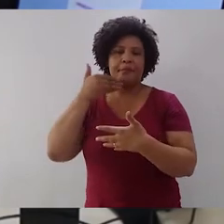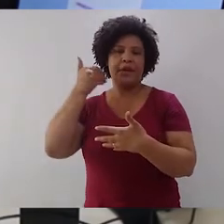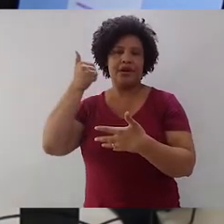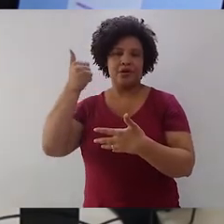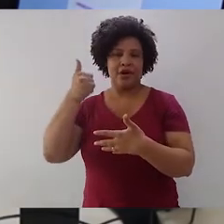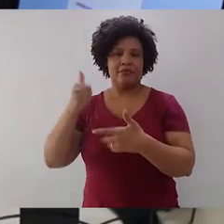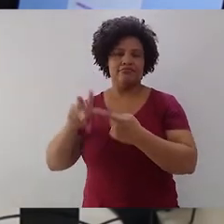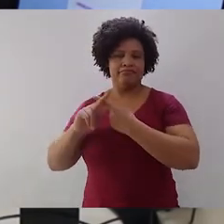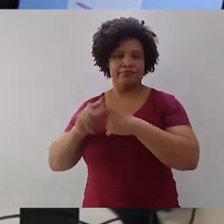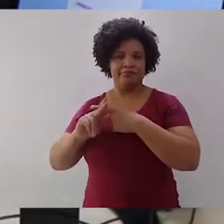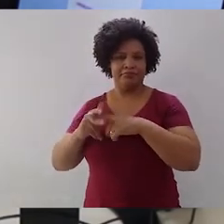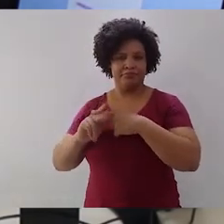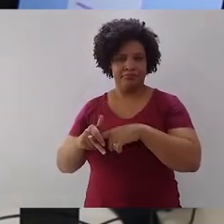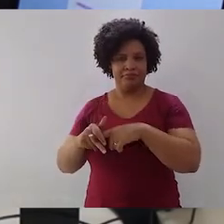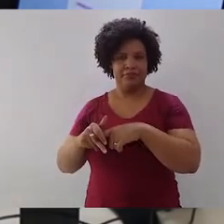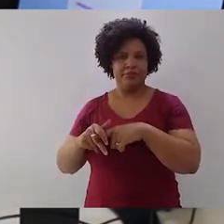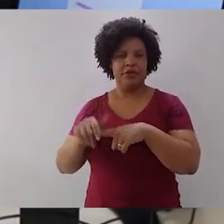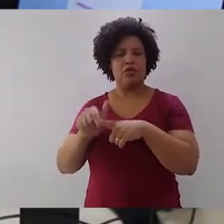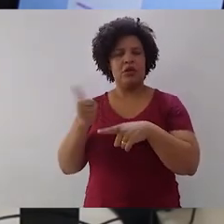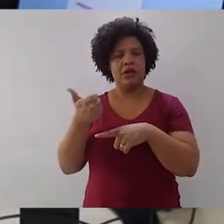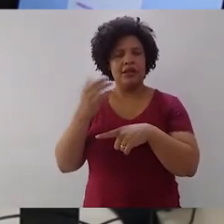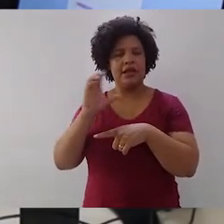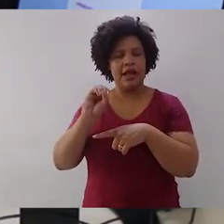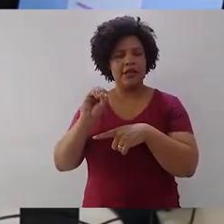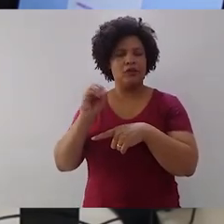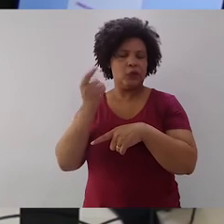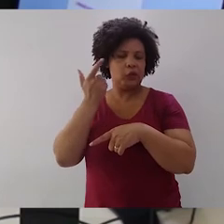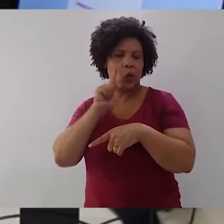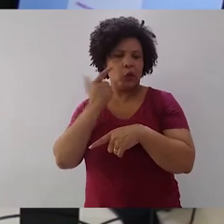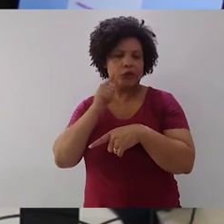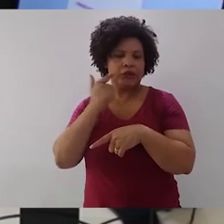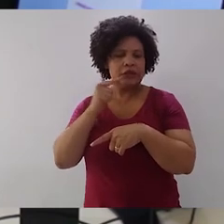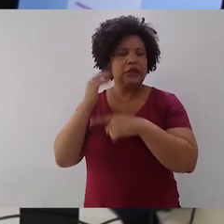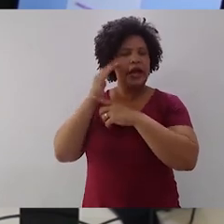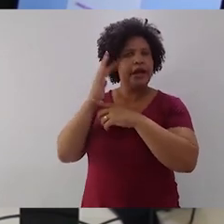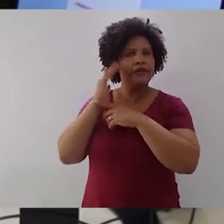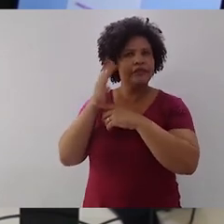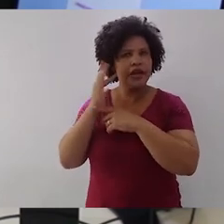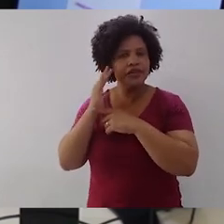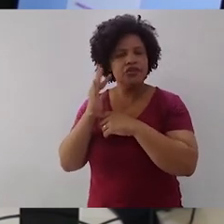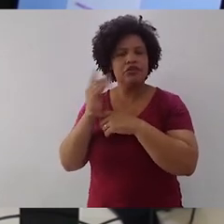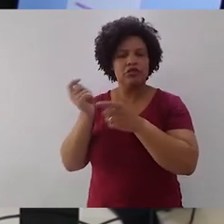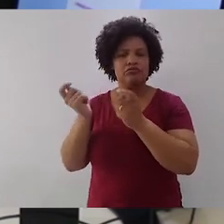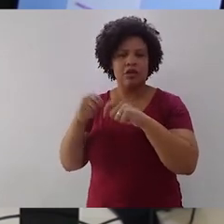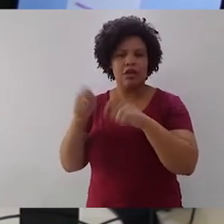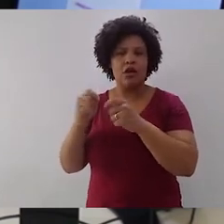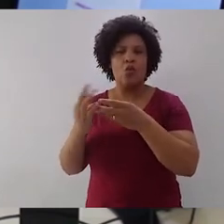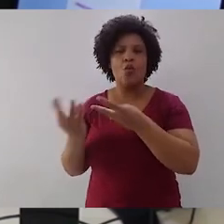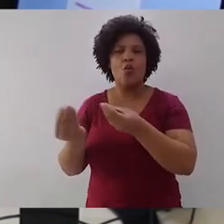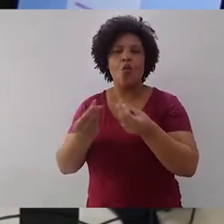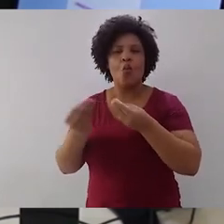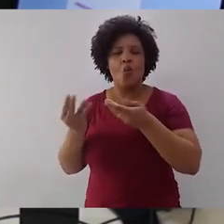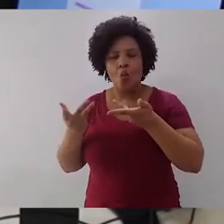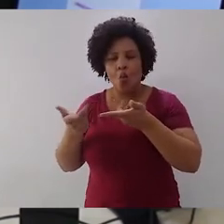dez, não no sentido de que elas não podem acontecer, mas no sentido de a gente refletir sobre elas, seguramente a qualidade dos